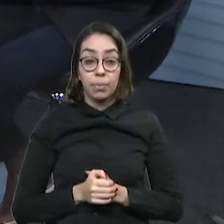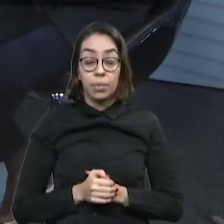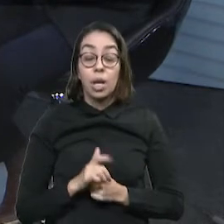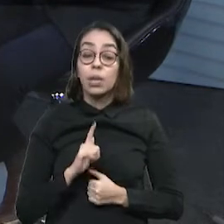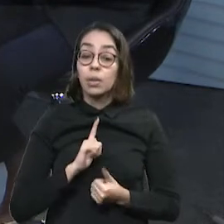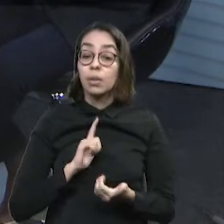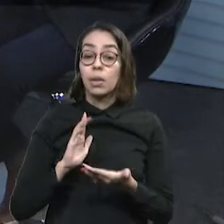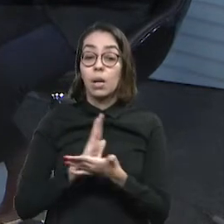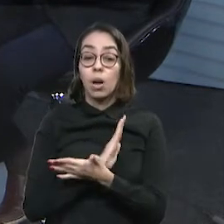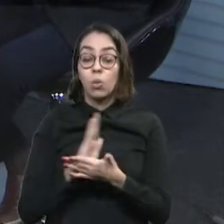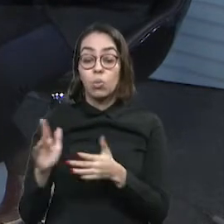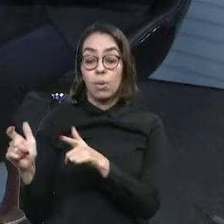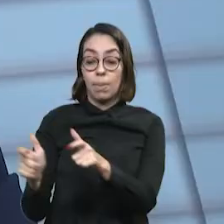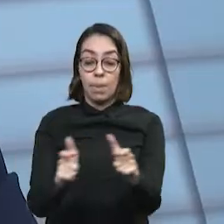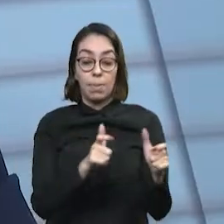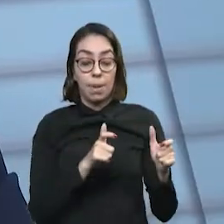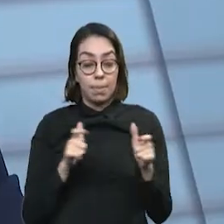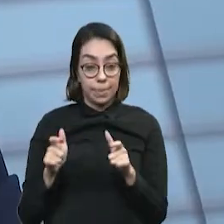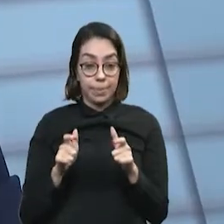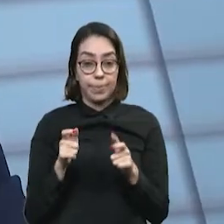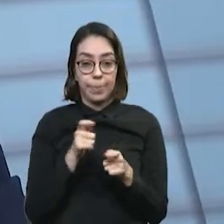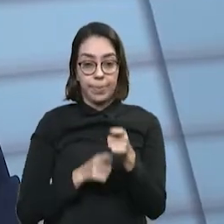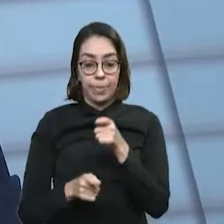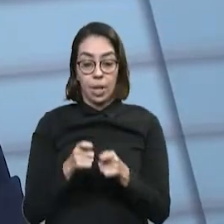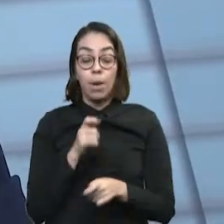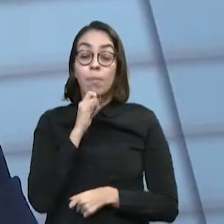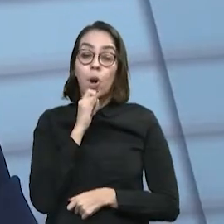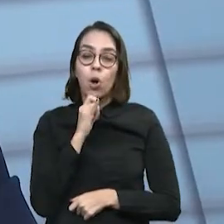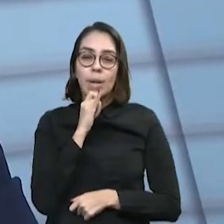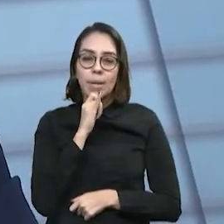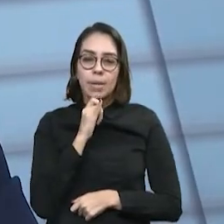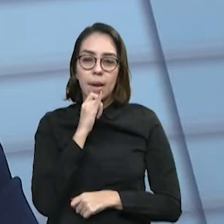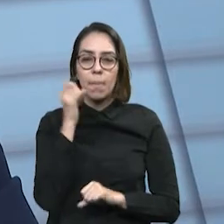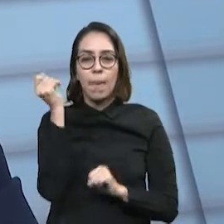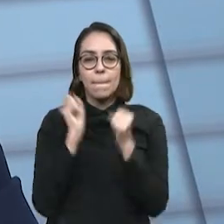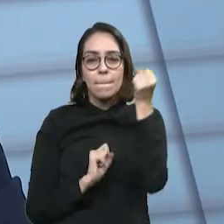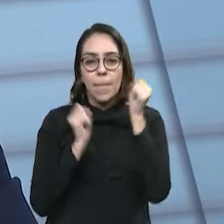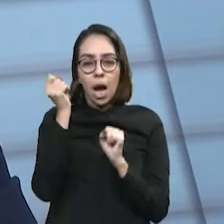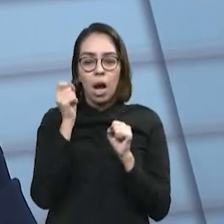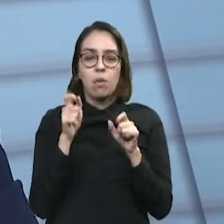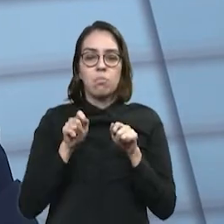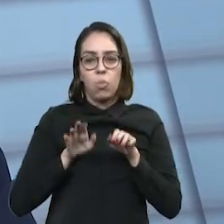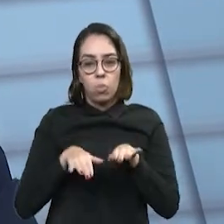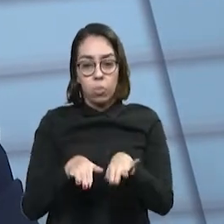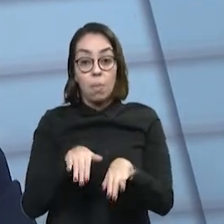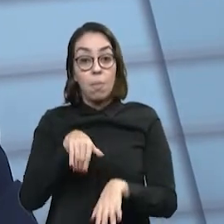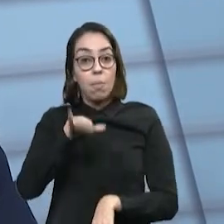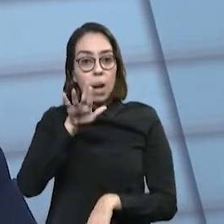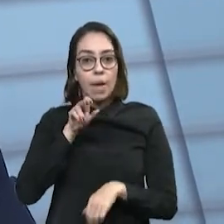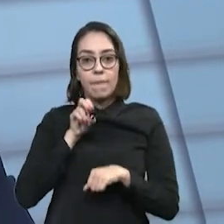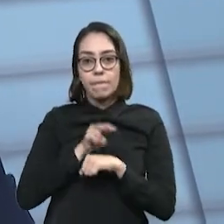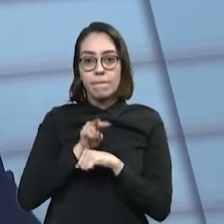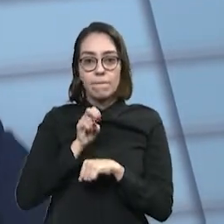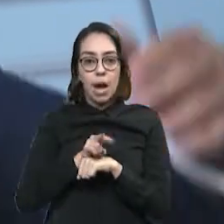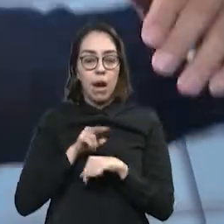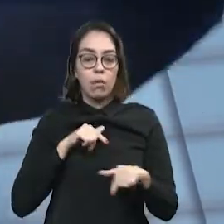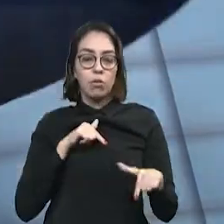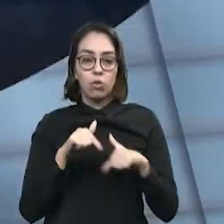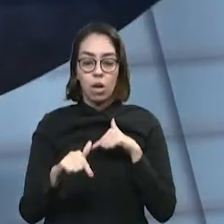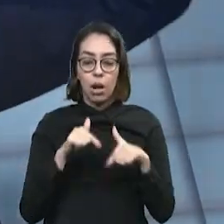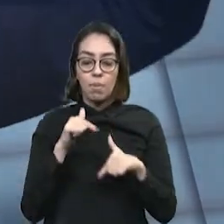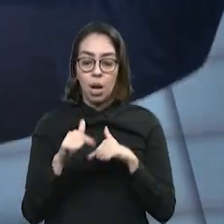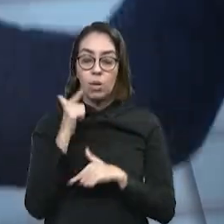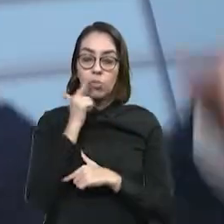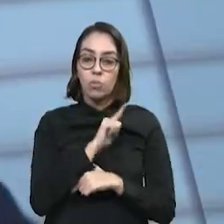da economia que são bem peculiares. Você imagina que uma confecção, por exemplo, é um dos setores que mais empregam no estado do Ceará? E é uma tradição nossa, desde a